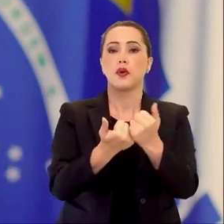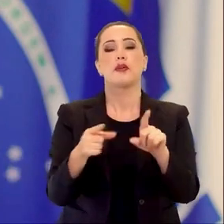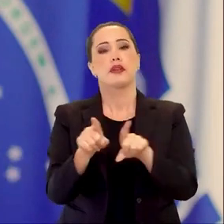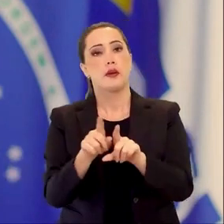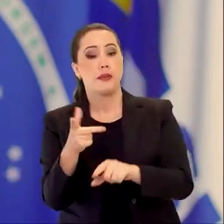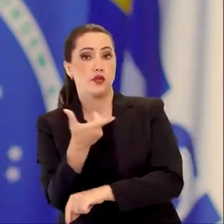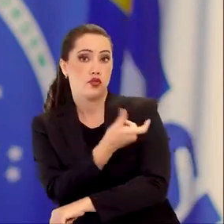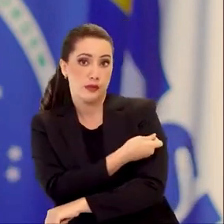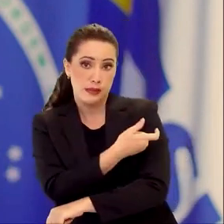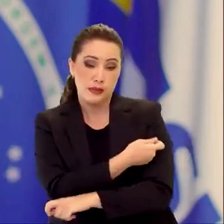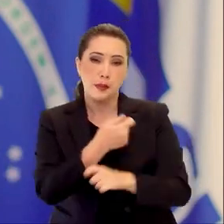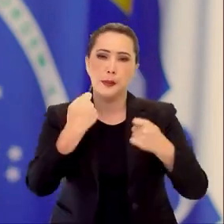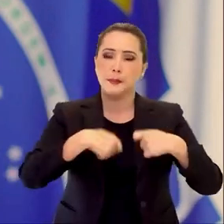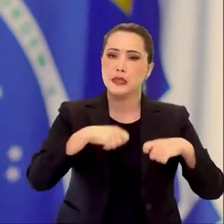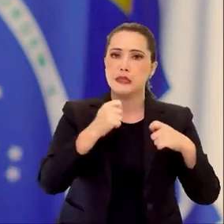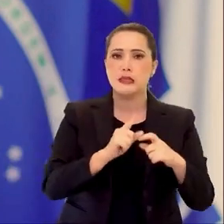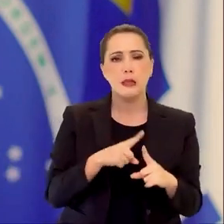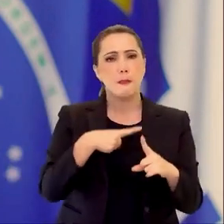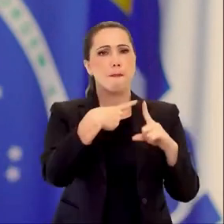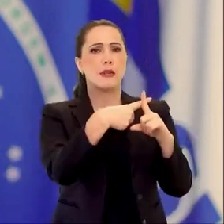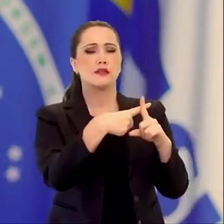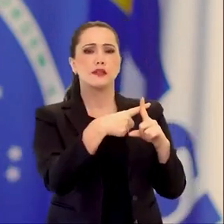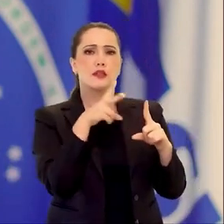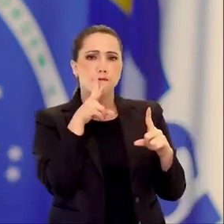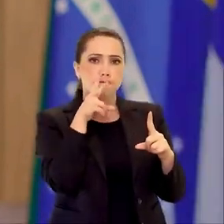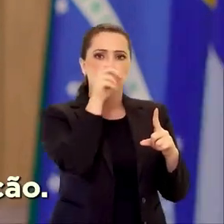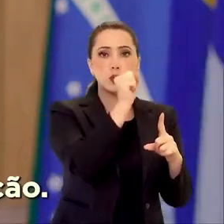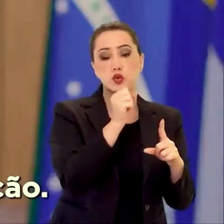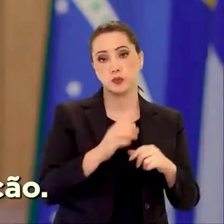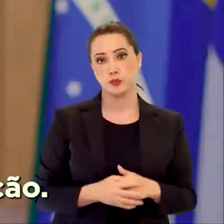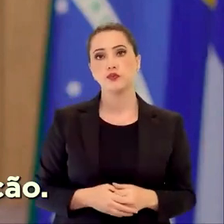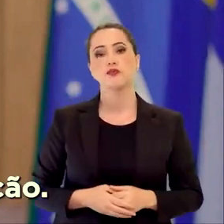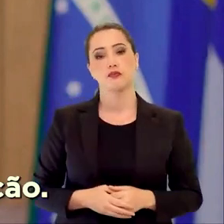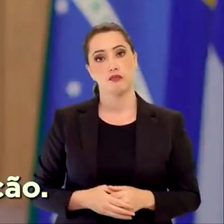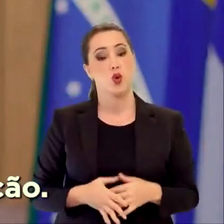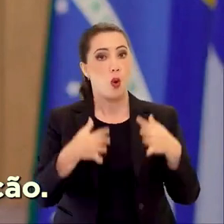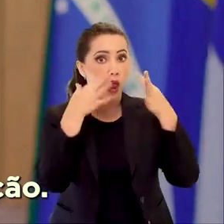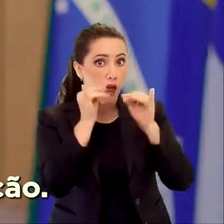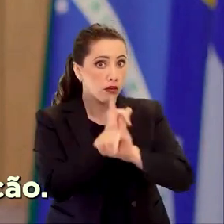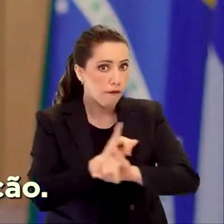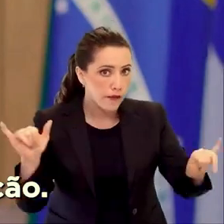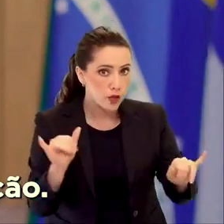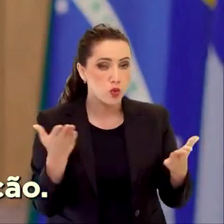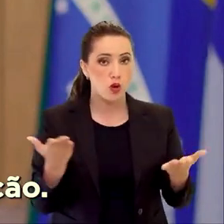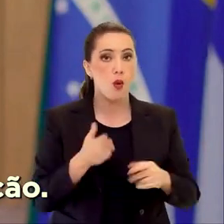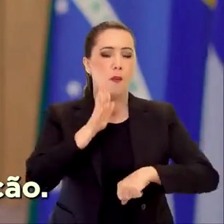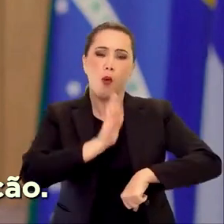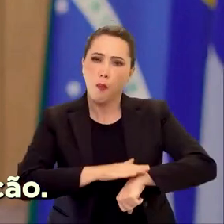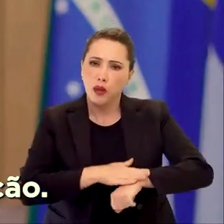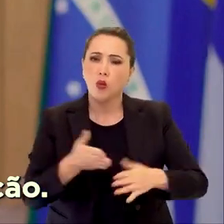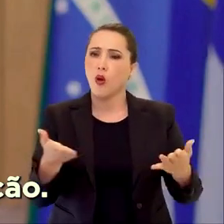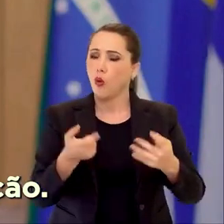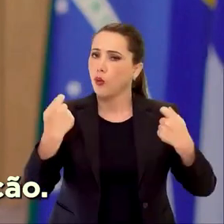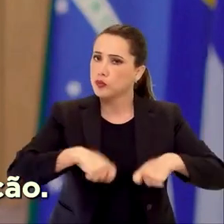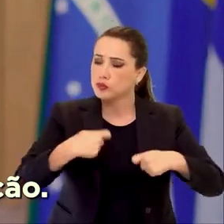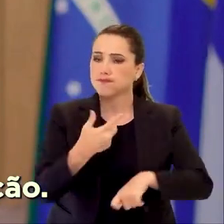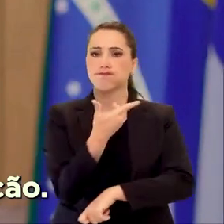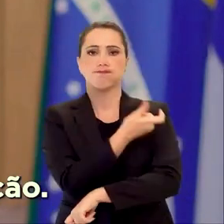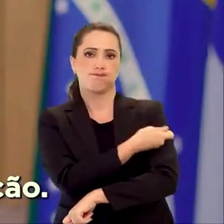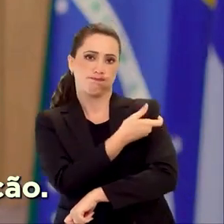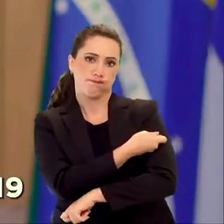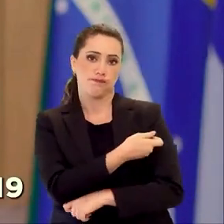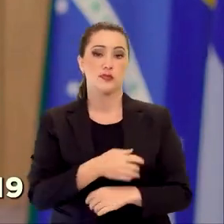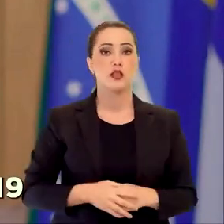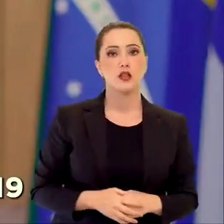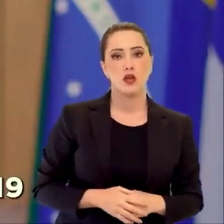vacinação precisam ser fortalecidos. Um alerta, é hora de intensificar a vacinação.